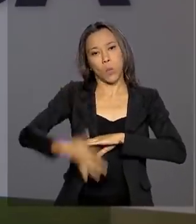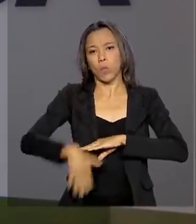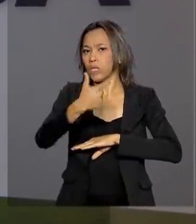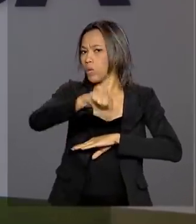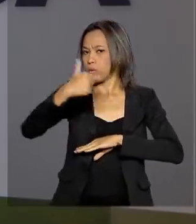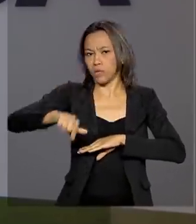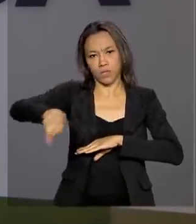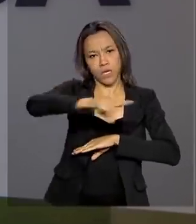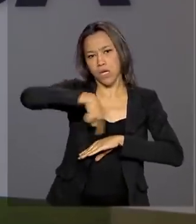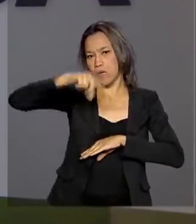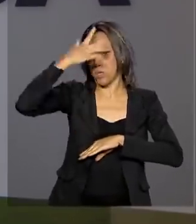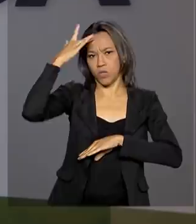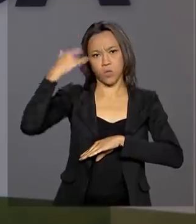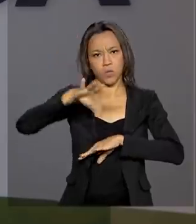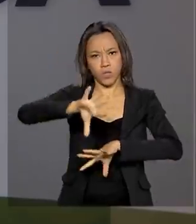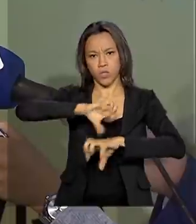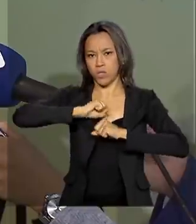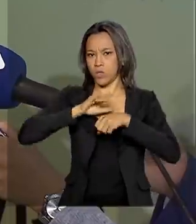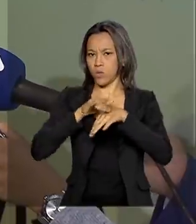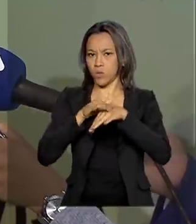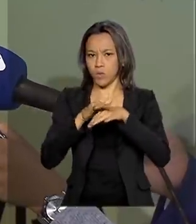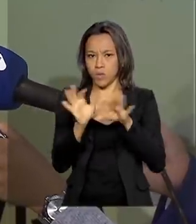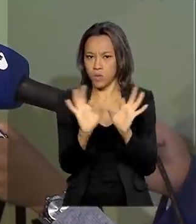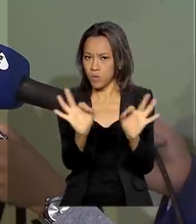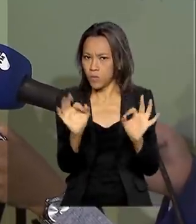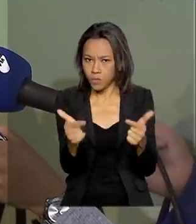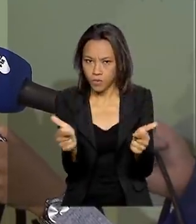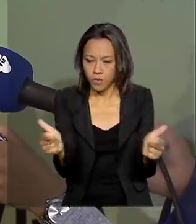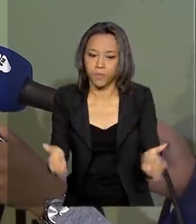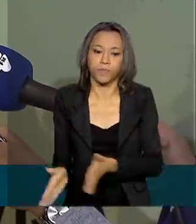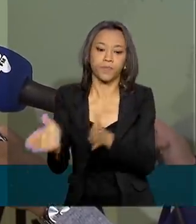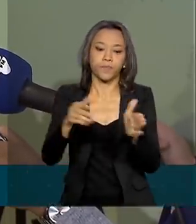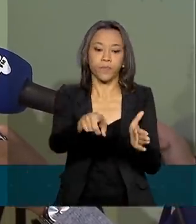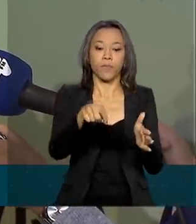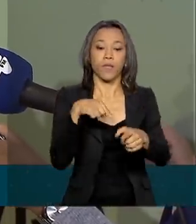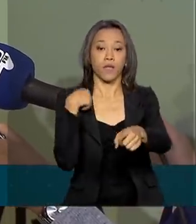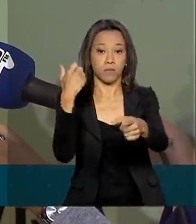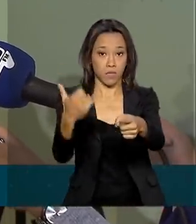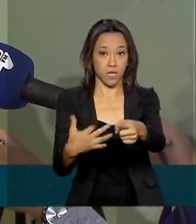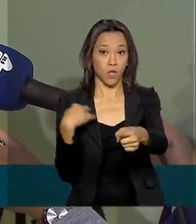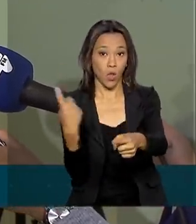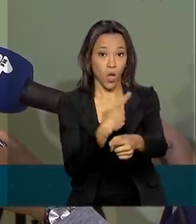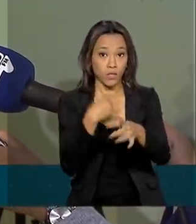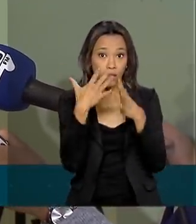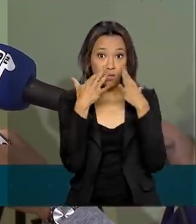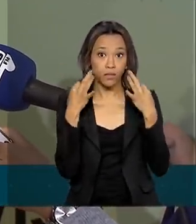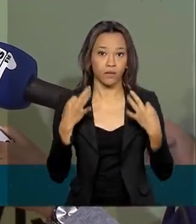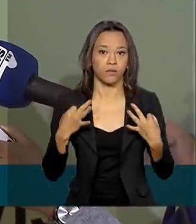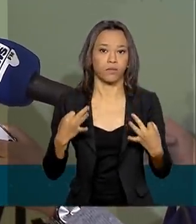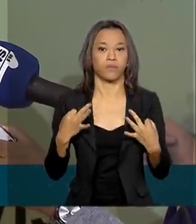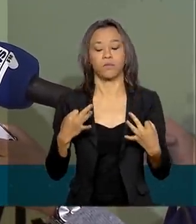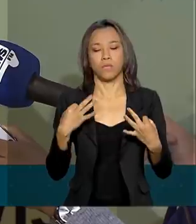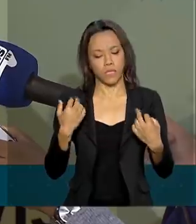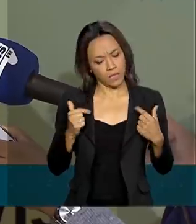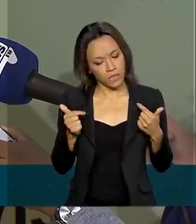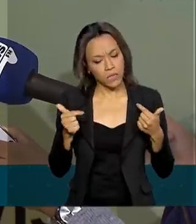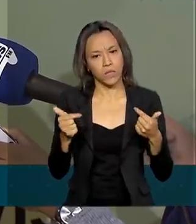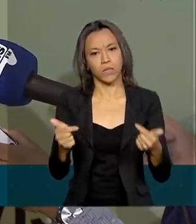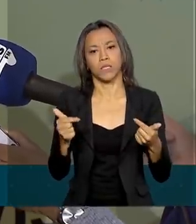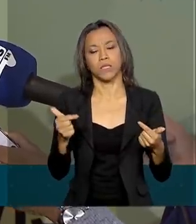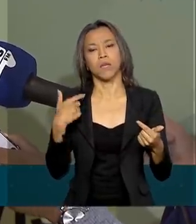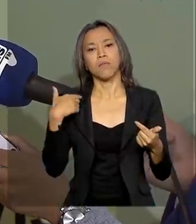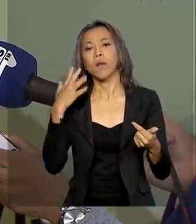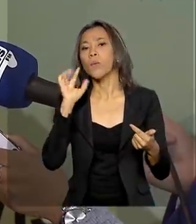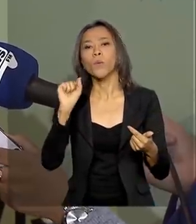passageiros contaminados na embarcação. Estamos atentos, atentos, atuantes, para fazer o que é necessário,